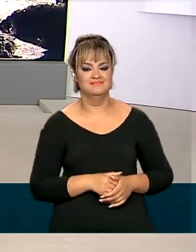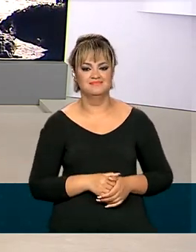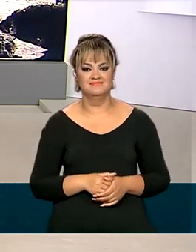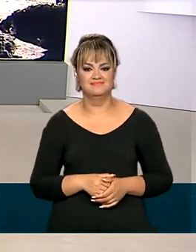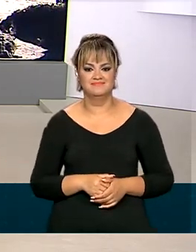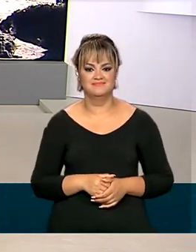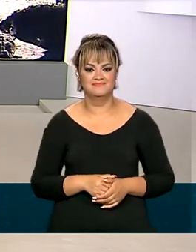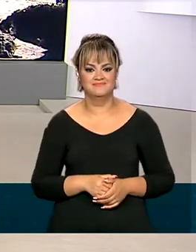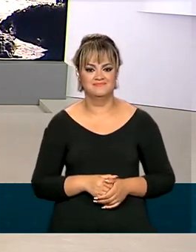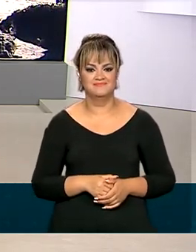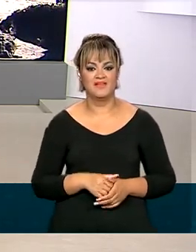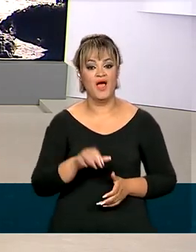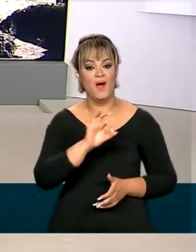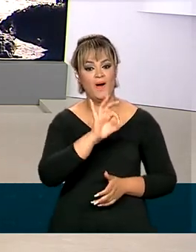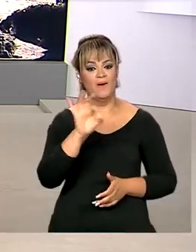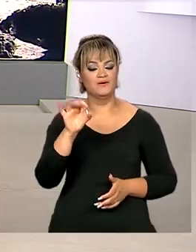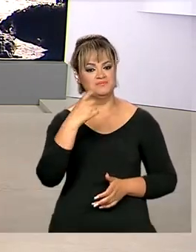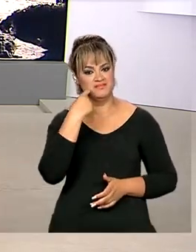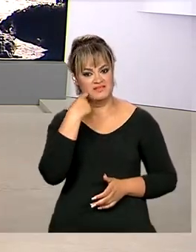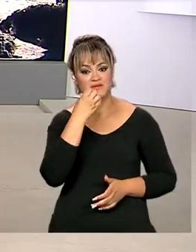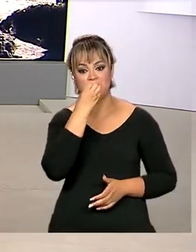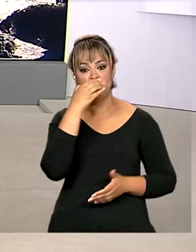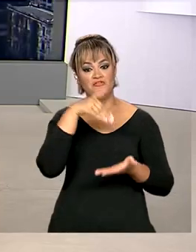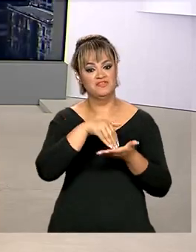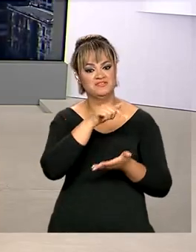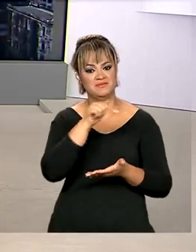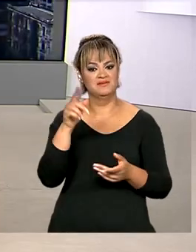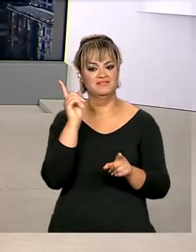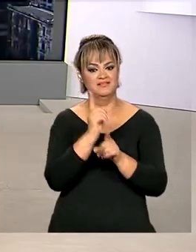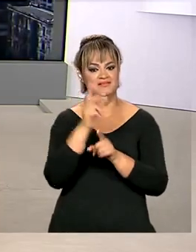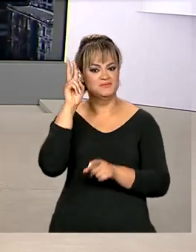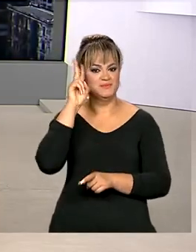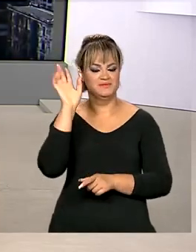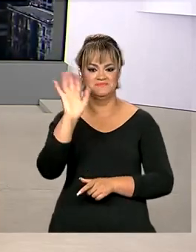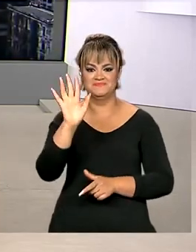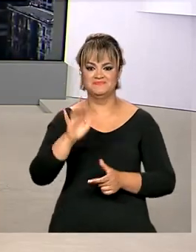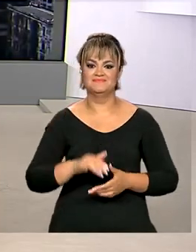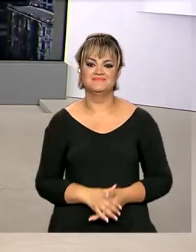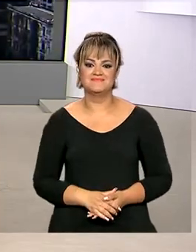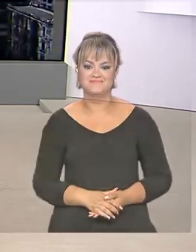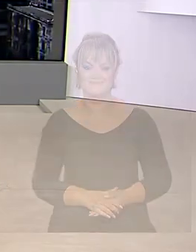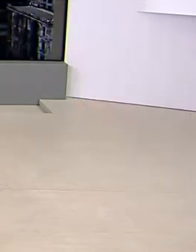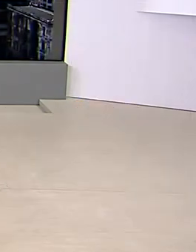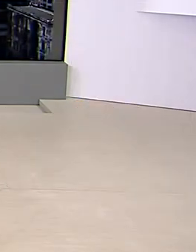da TV Brasil. Para você, uma ótima sexta-feira, um bom fim de semana e até segunda. Tchau, tchau.